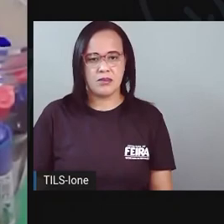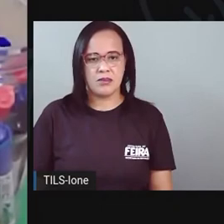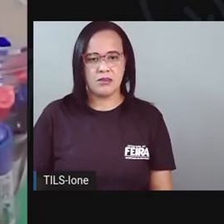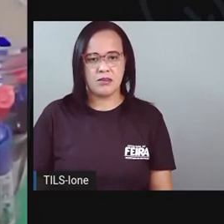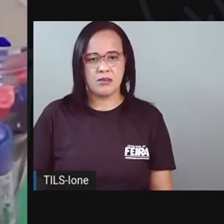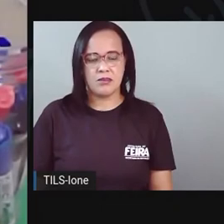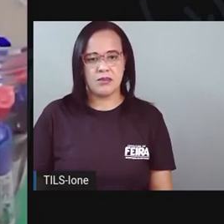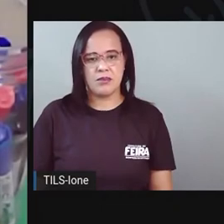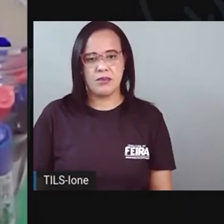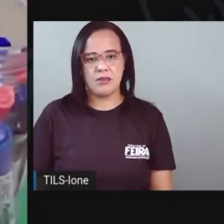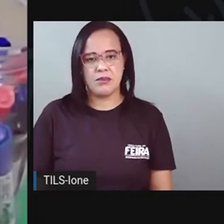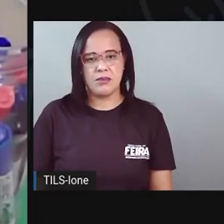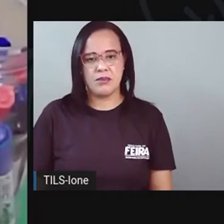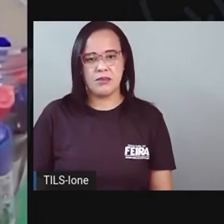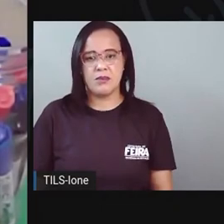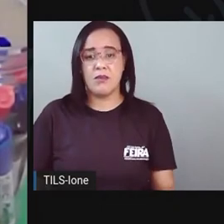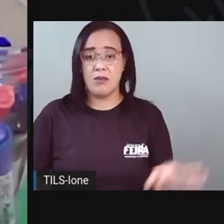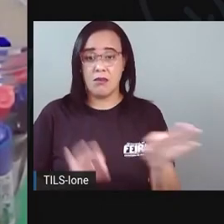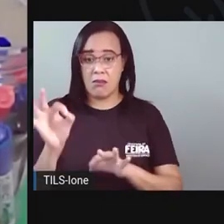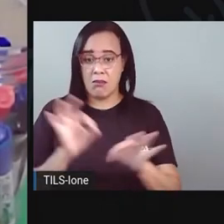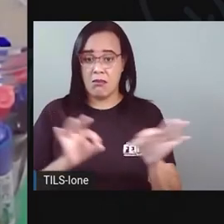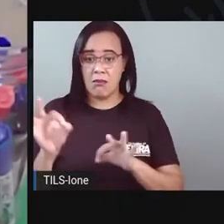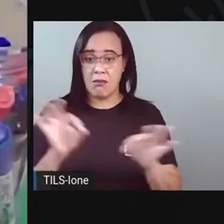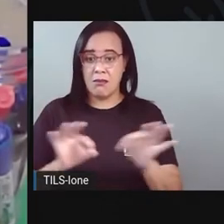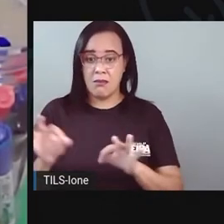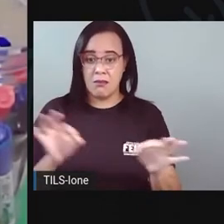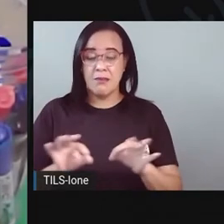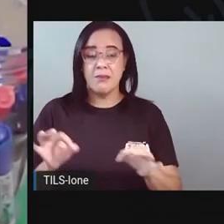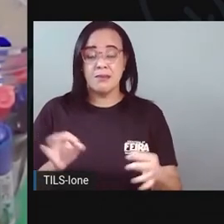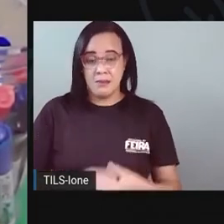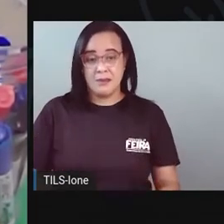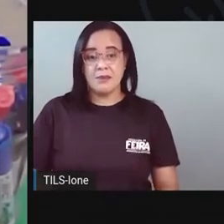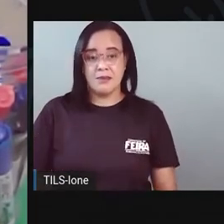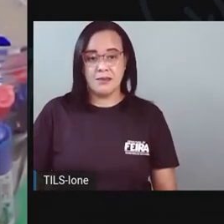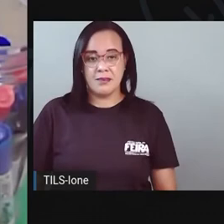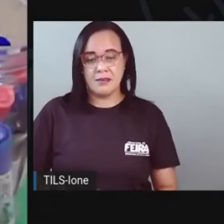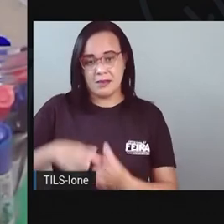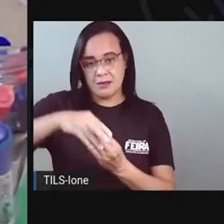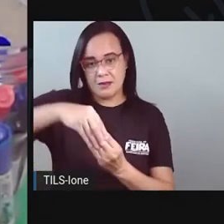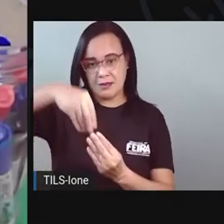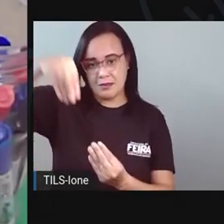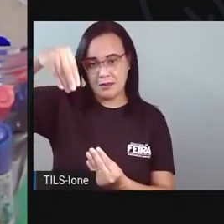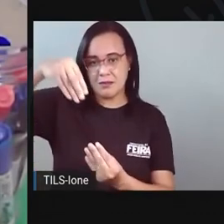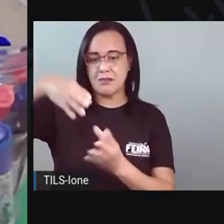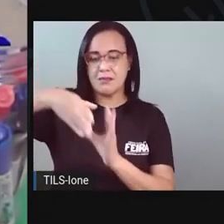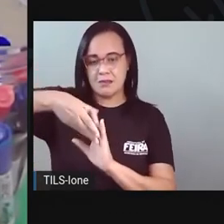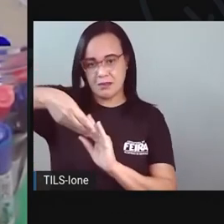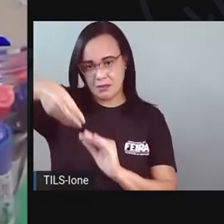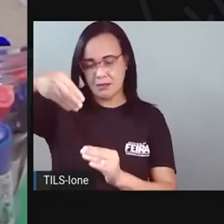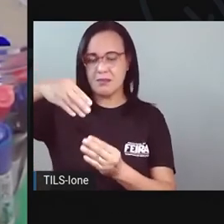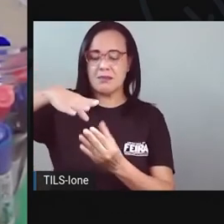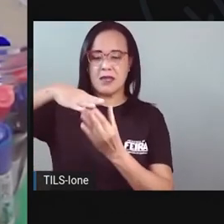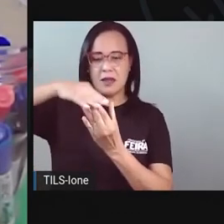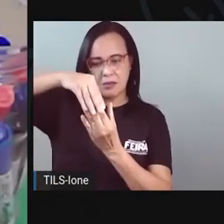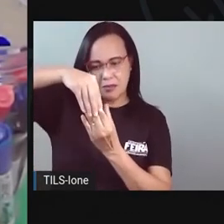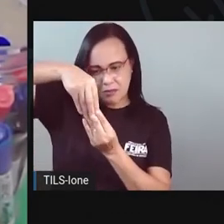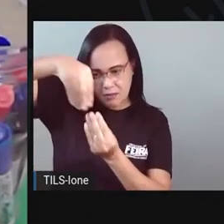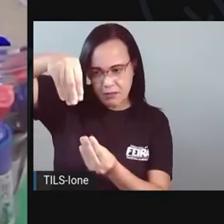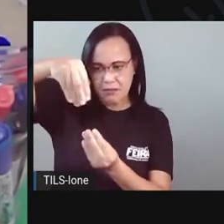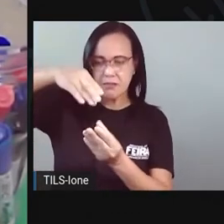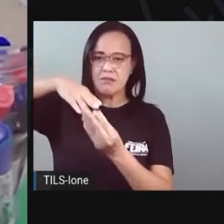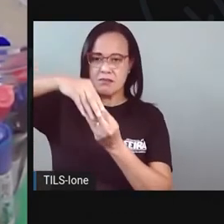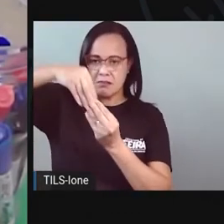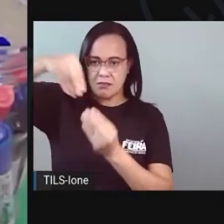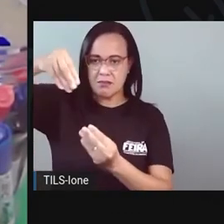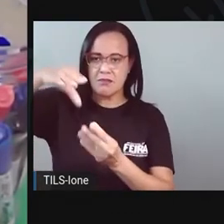um pedaço do outro. E vou fazer o que aqui, ó? Passar uma fita. Gente, o importante é utilizar a coisa que vocês mais